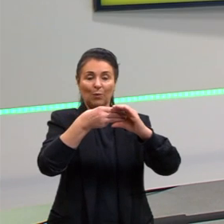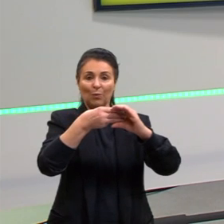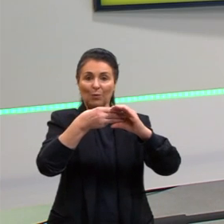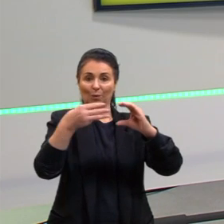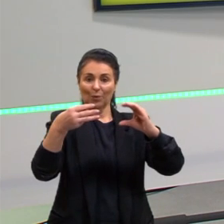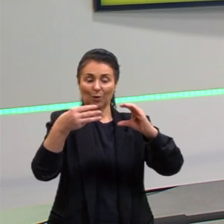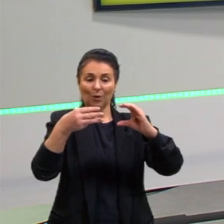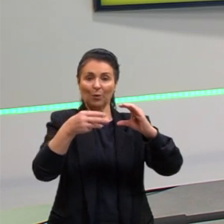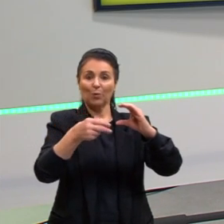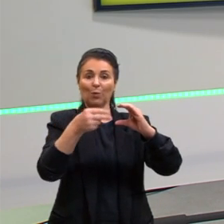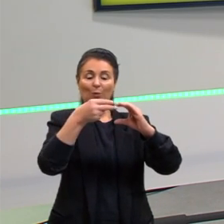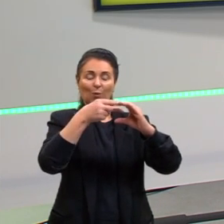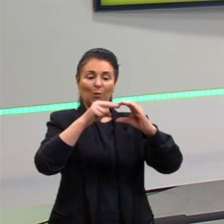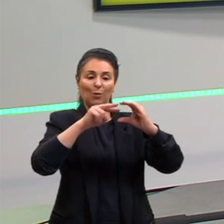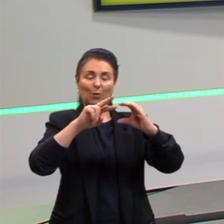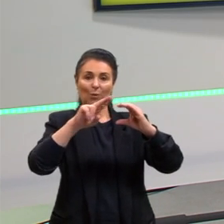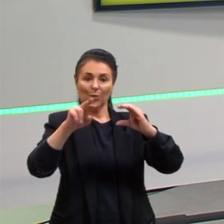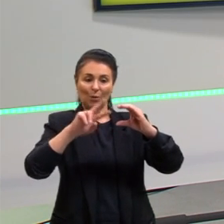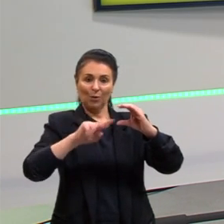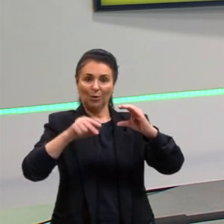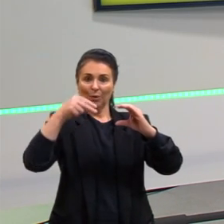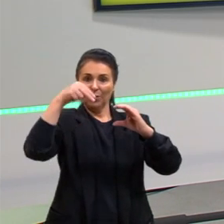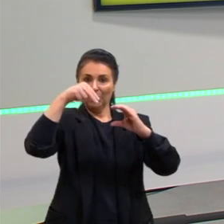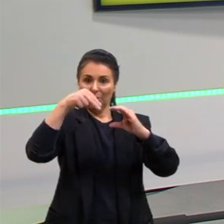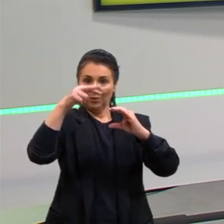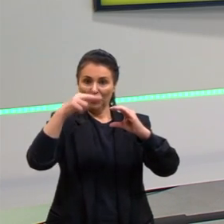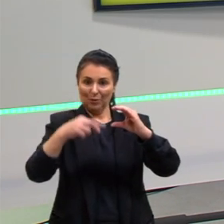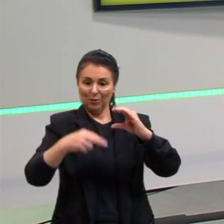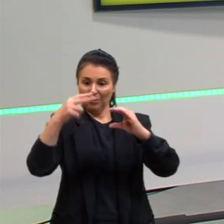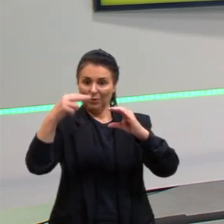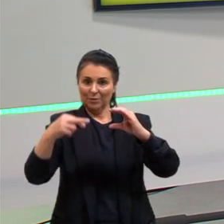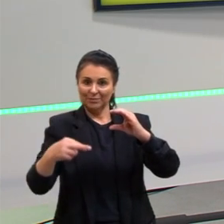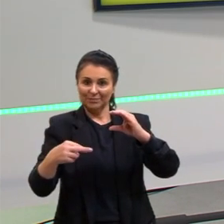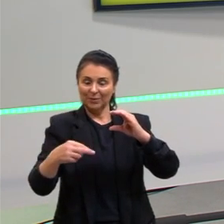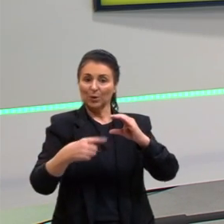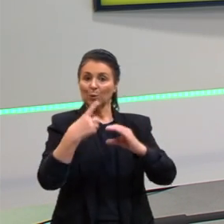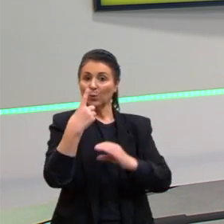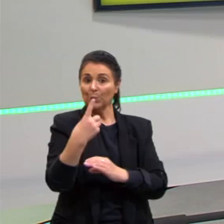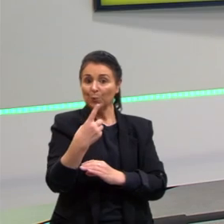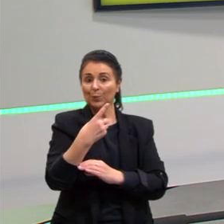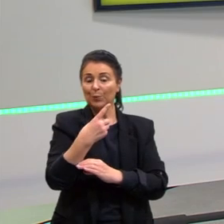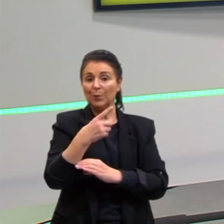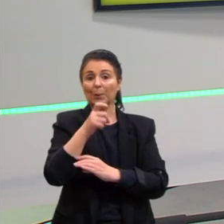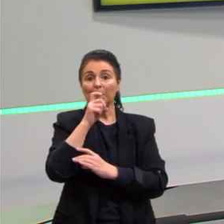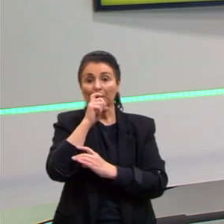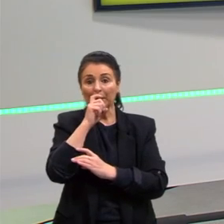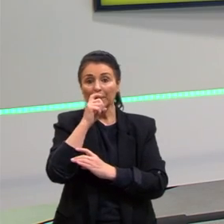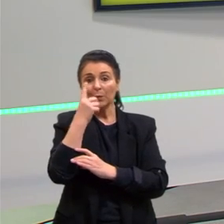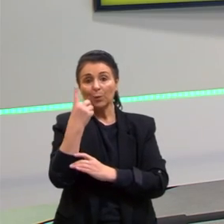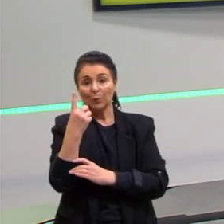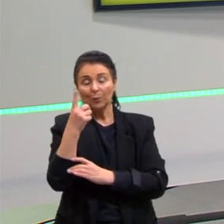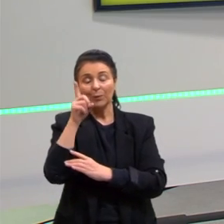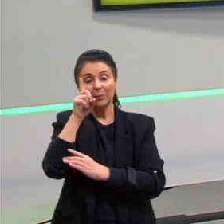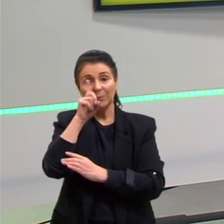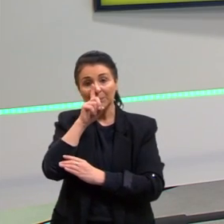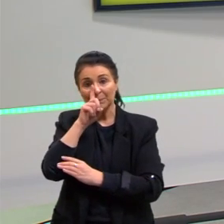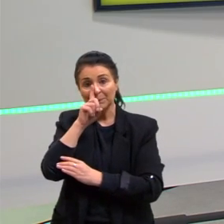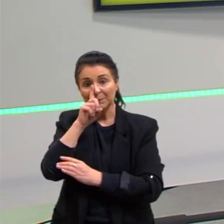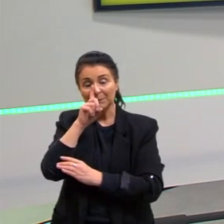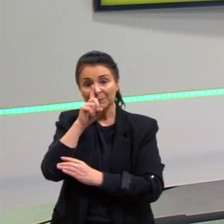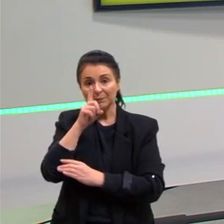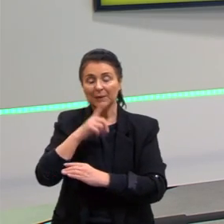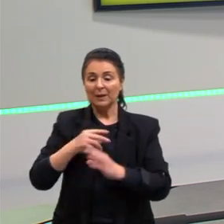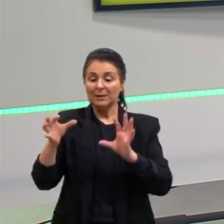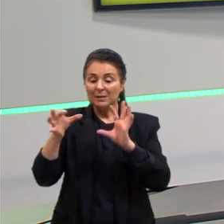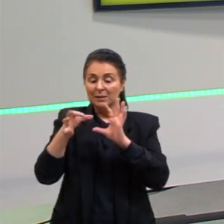essas células 2Ns que nós temos, então, um N é do pai e um N é da mãe, certo? Então, se